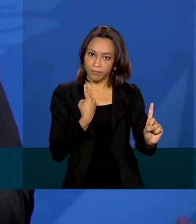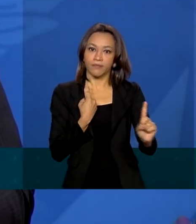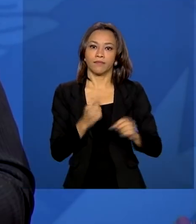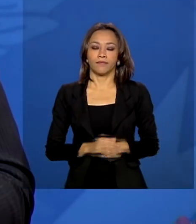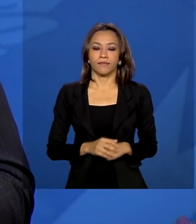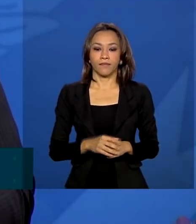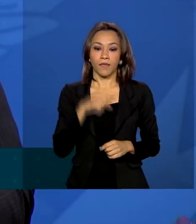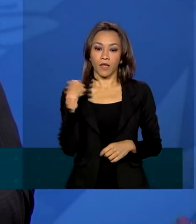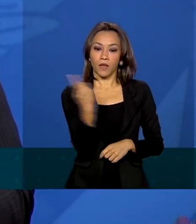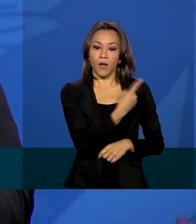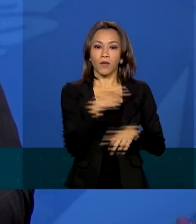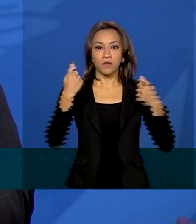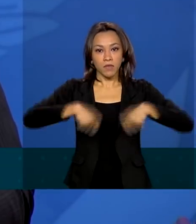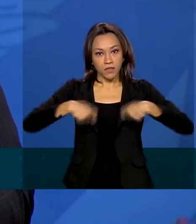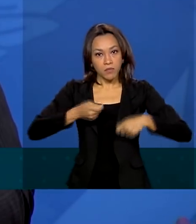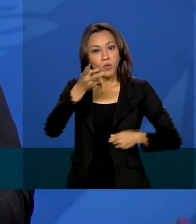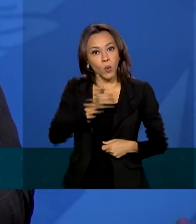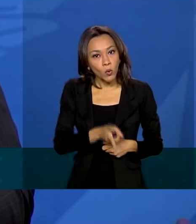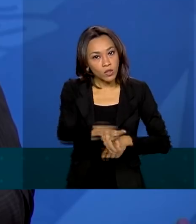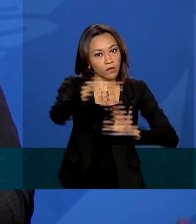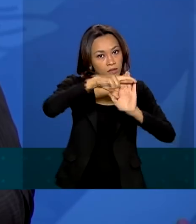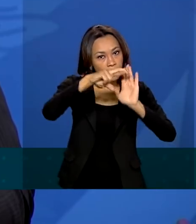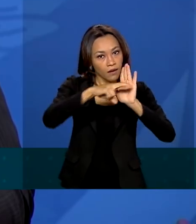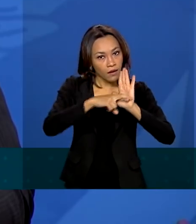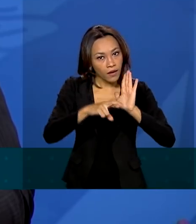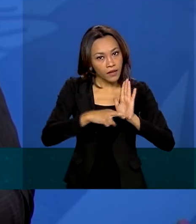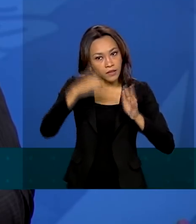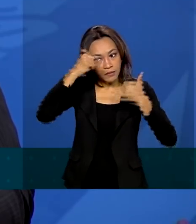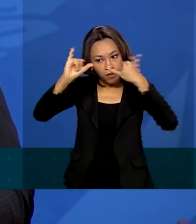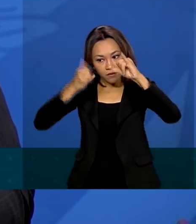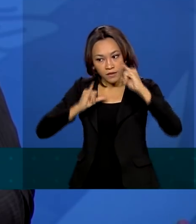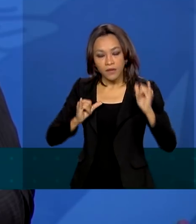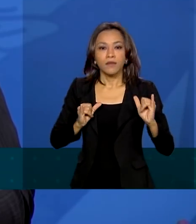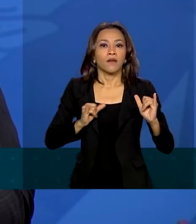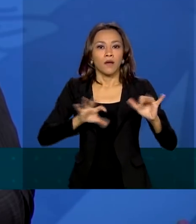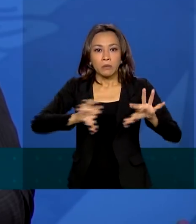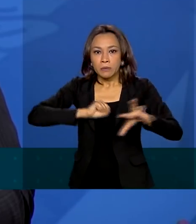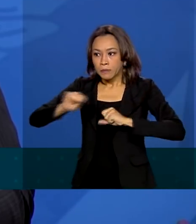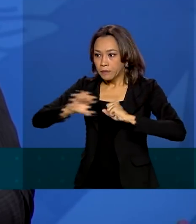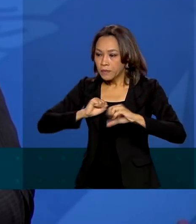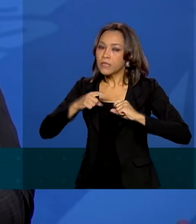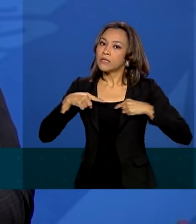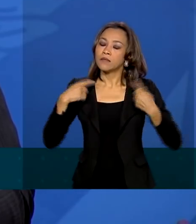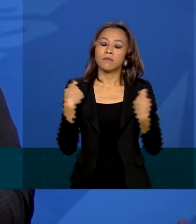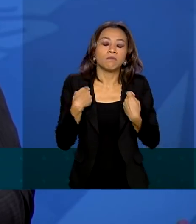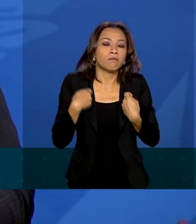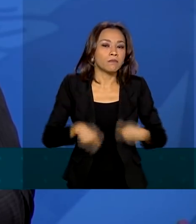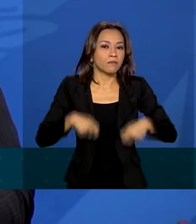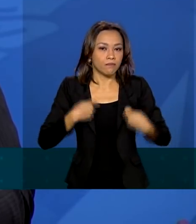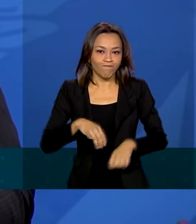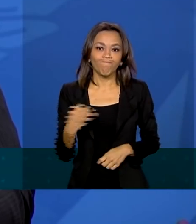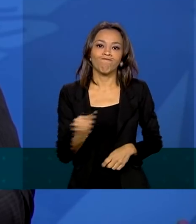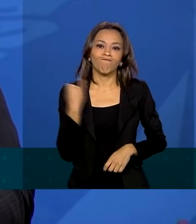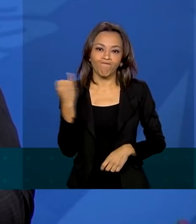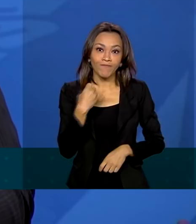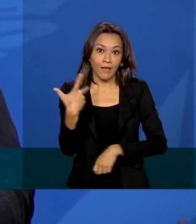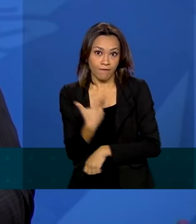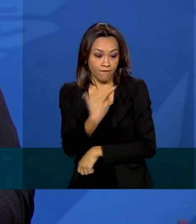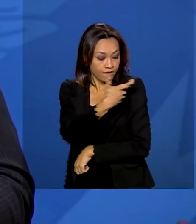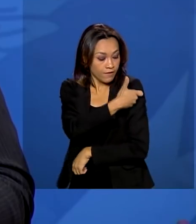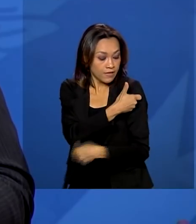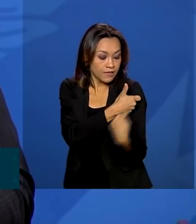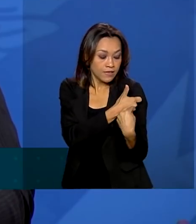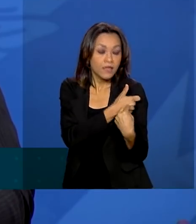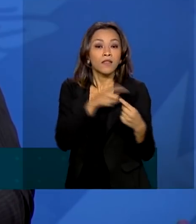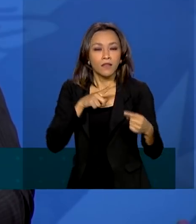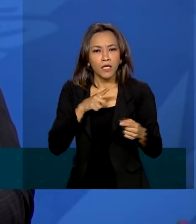aumentar as medidas preventivas, continuar com elas, elas são necessárias. As vacinas têm um